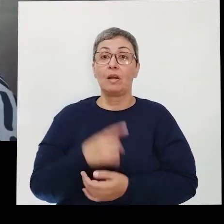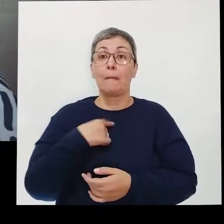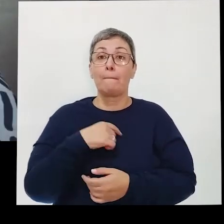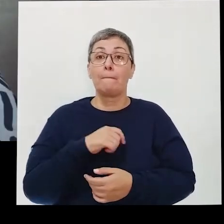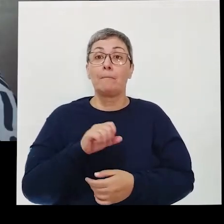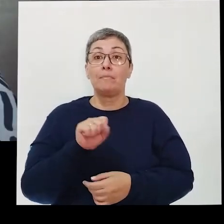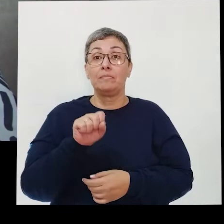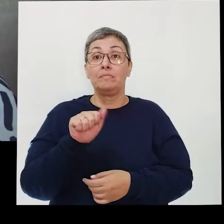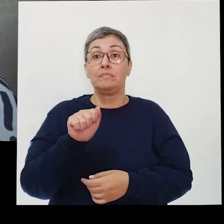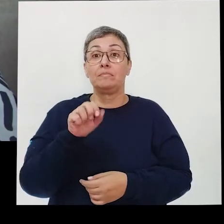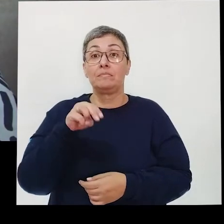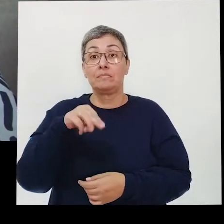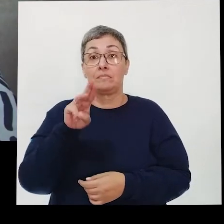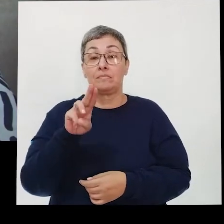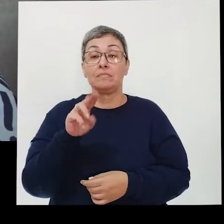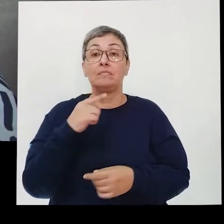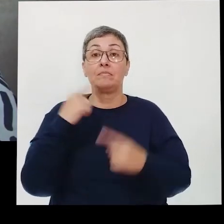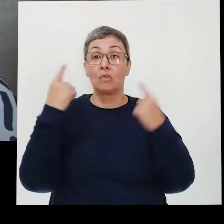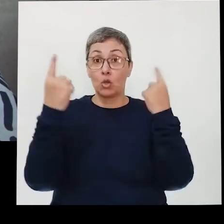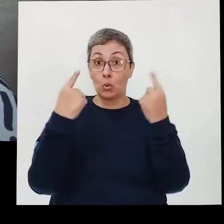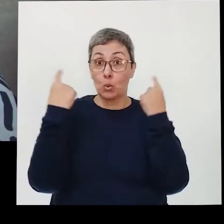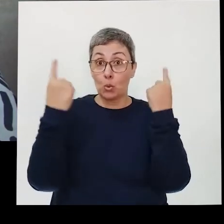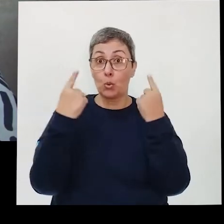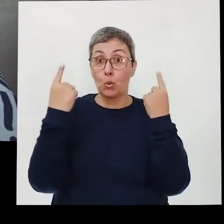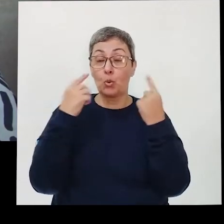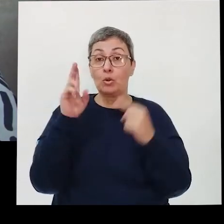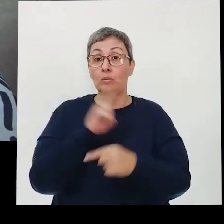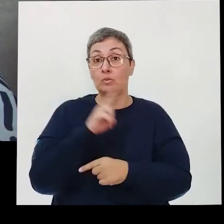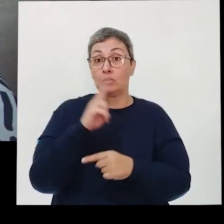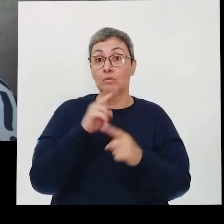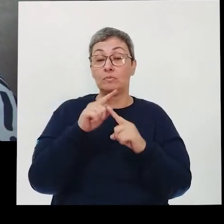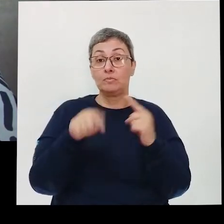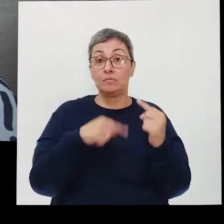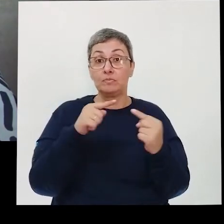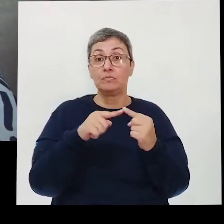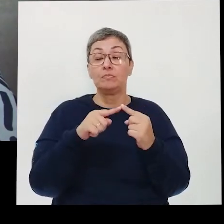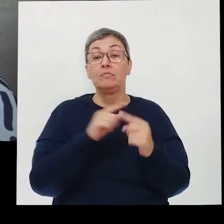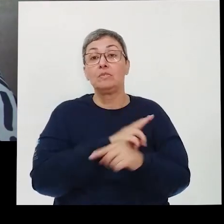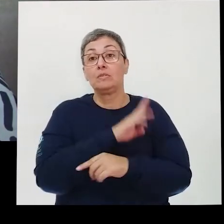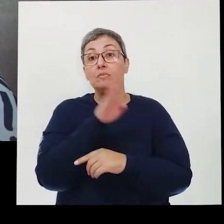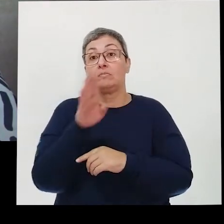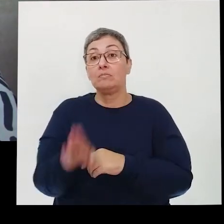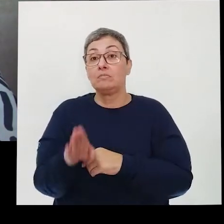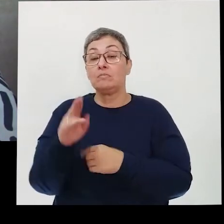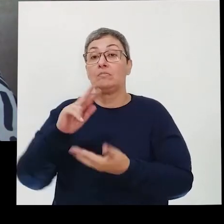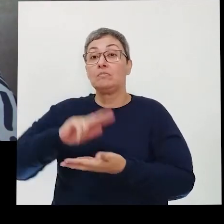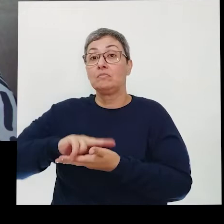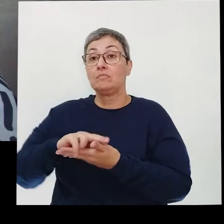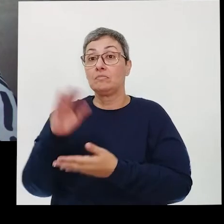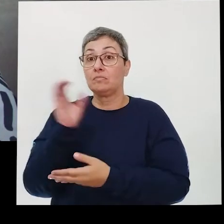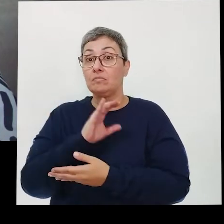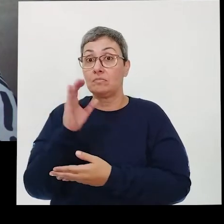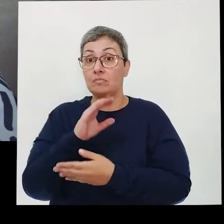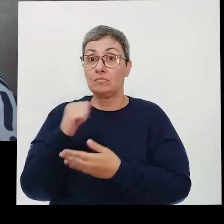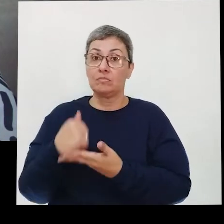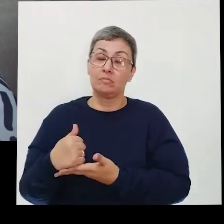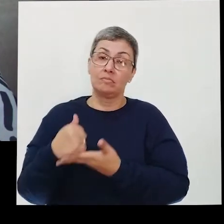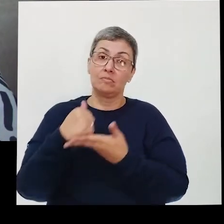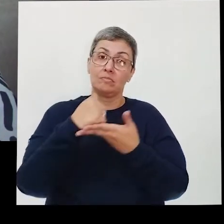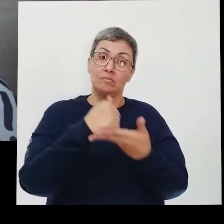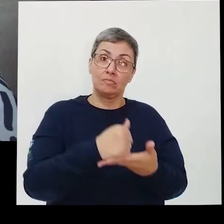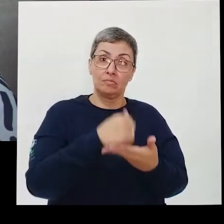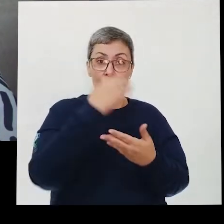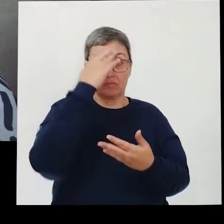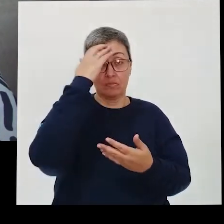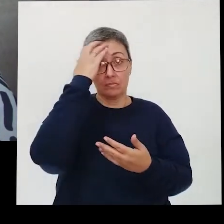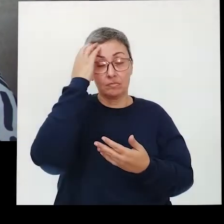O Salmo 92 é o serviço de atendimento de urgência, que tem como objetivo chegar à vítima o mais rápido possível assim